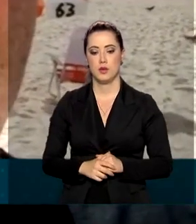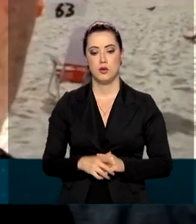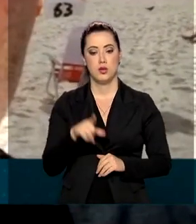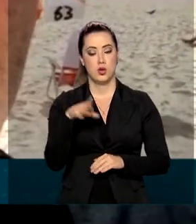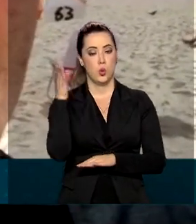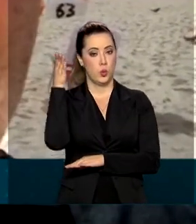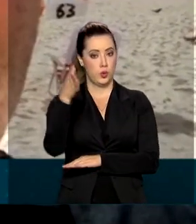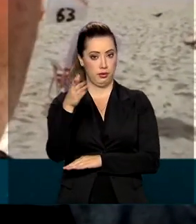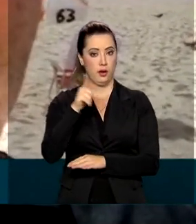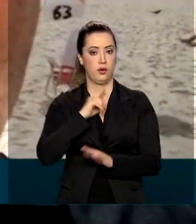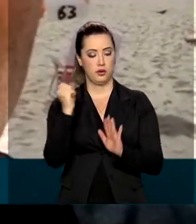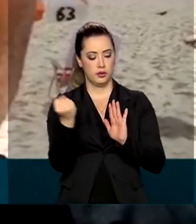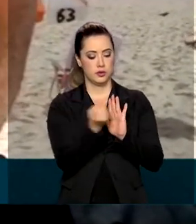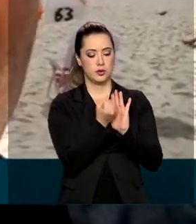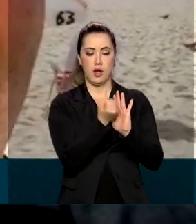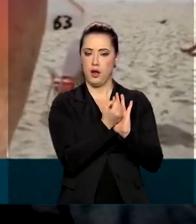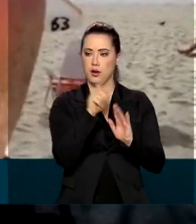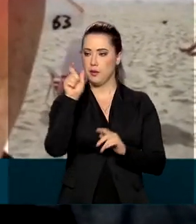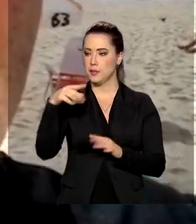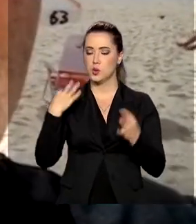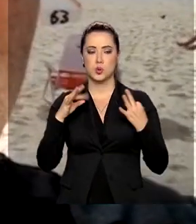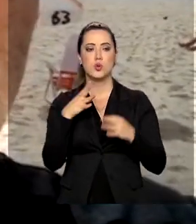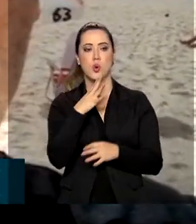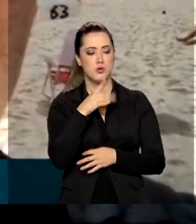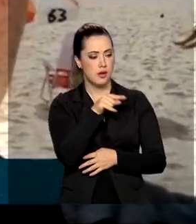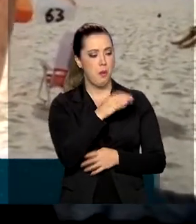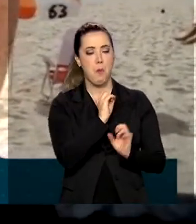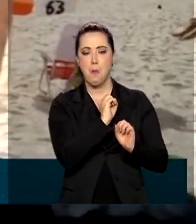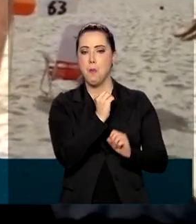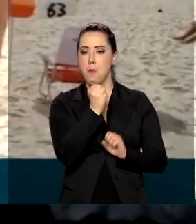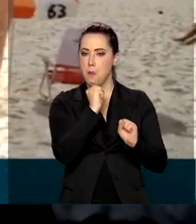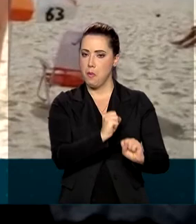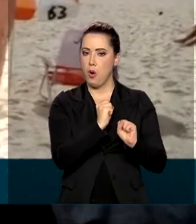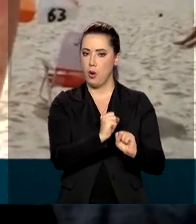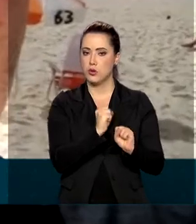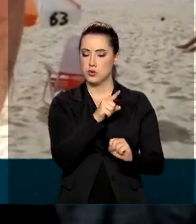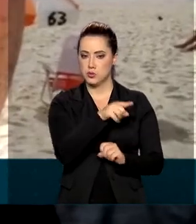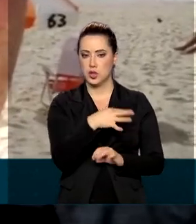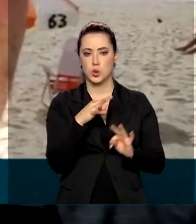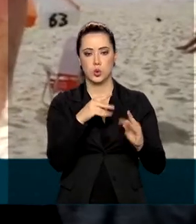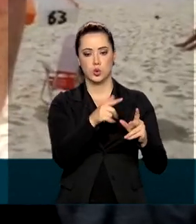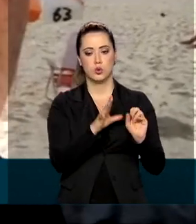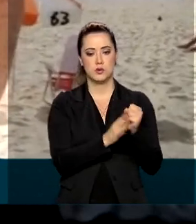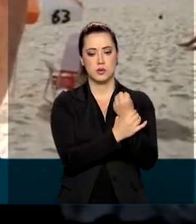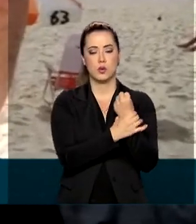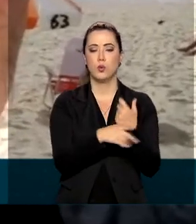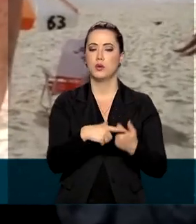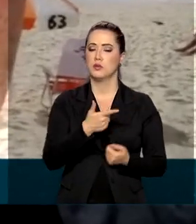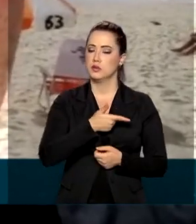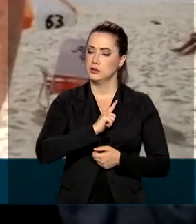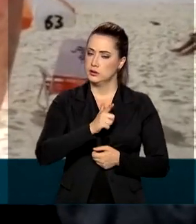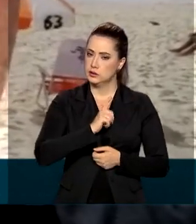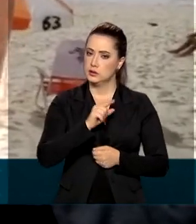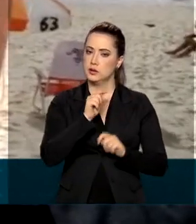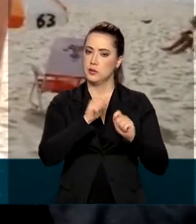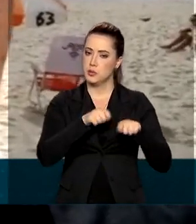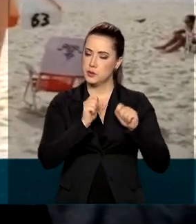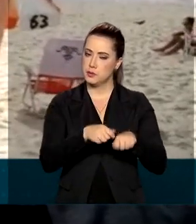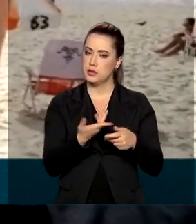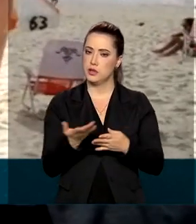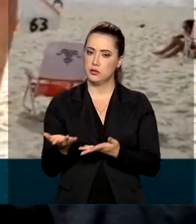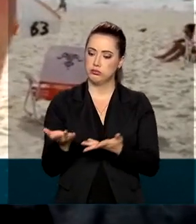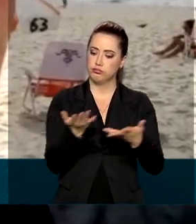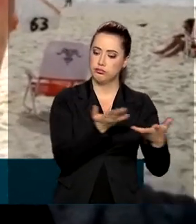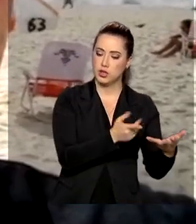o turista pode visitar sem medo, porque eles estão totalmente seguros e em condições de receber e